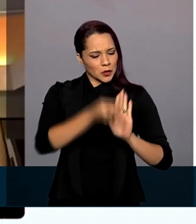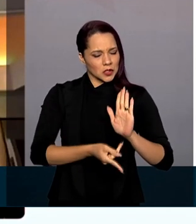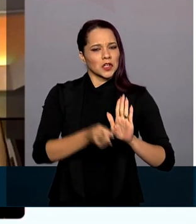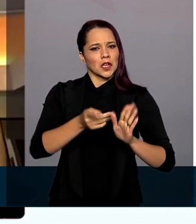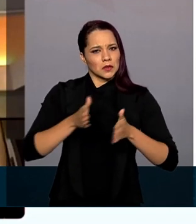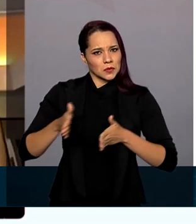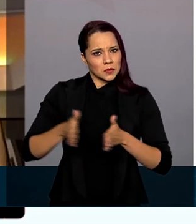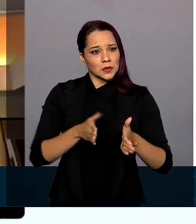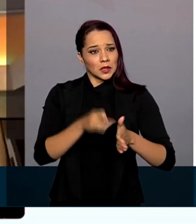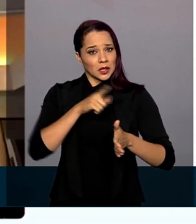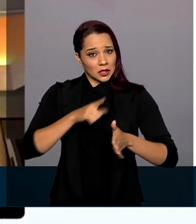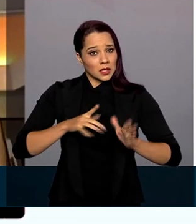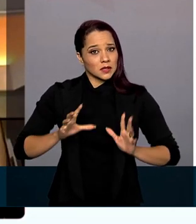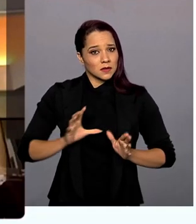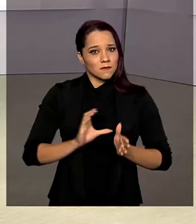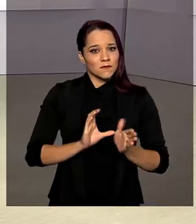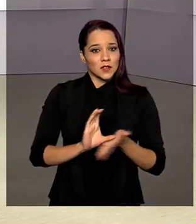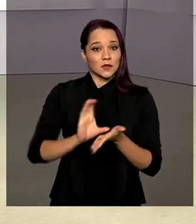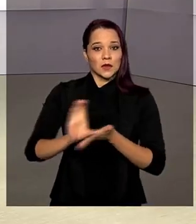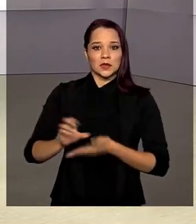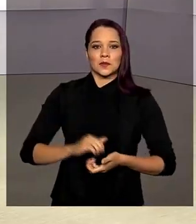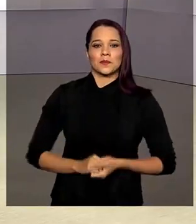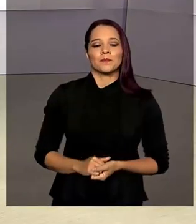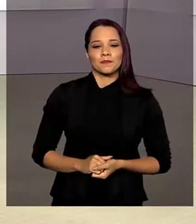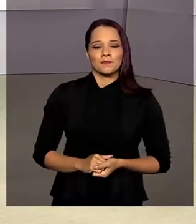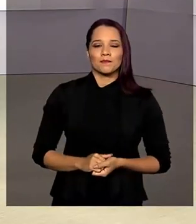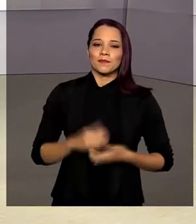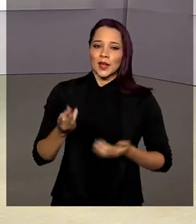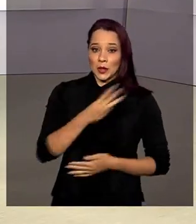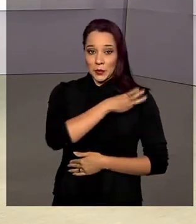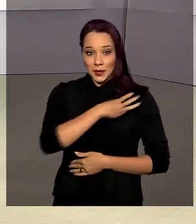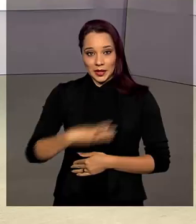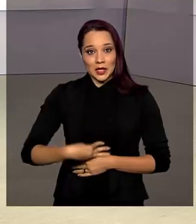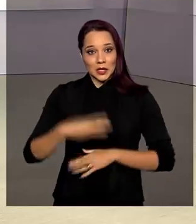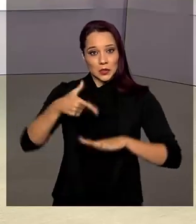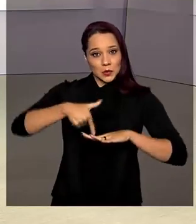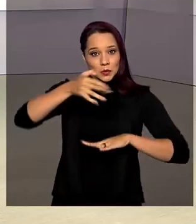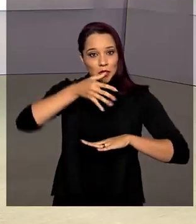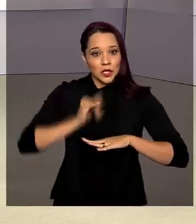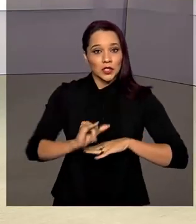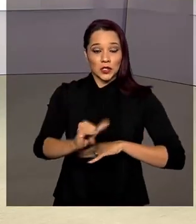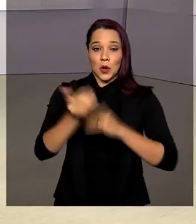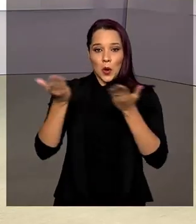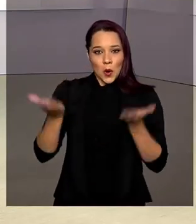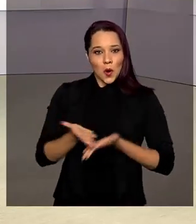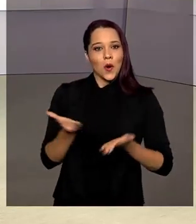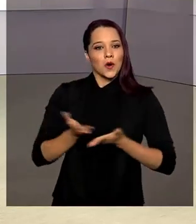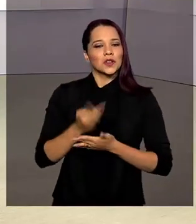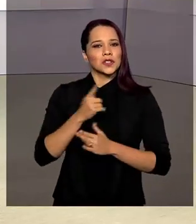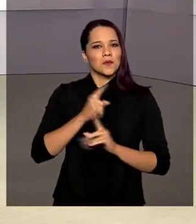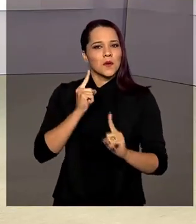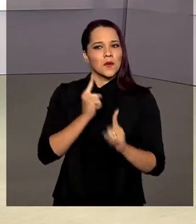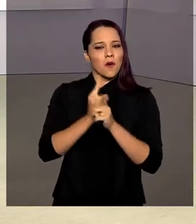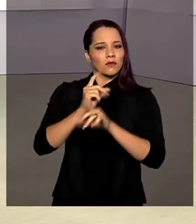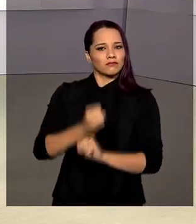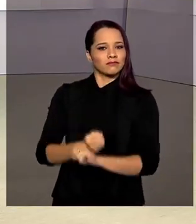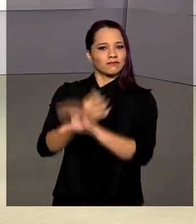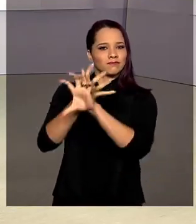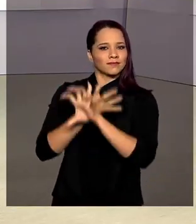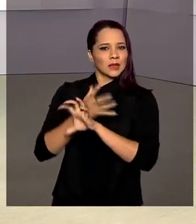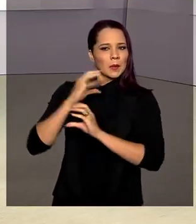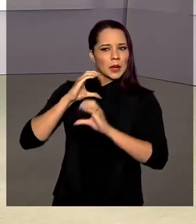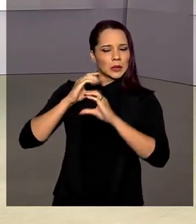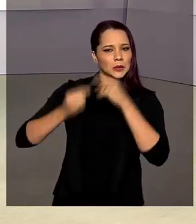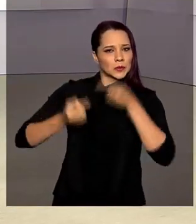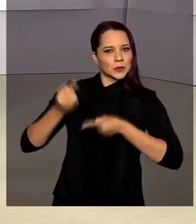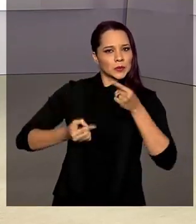rua e atrair, de fato, esses investimentos. E o ministro de Minas e Energia participou hoje de um encontro virtual para debater